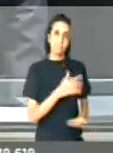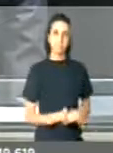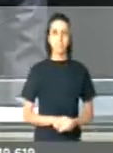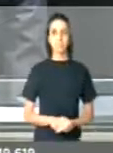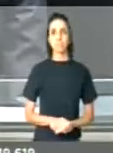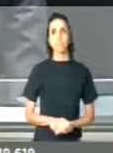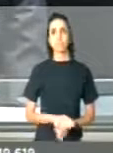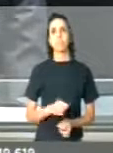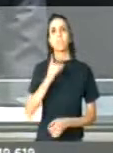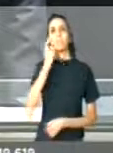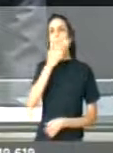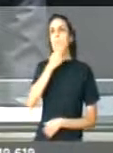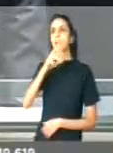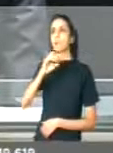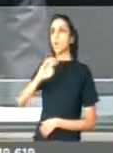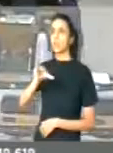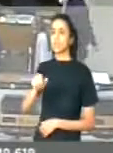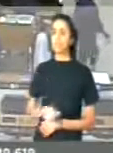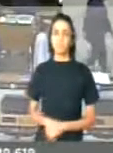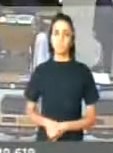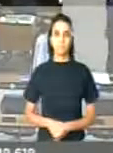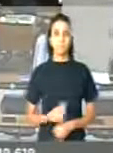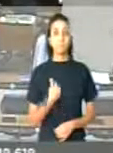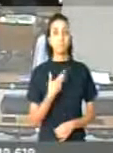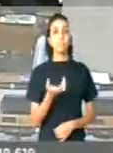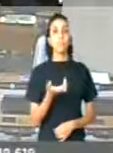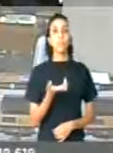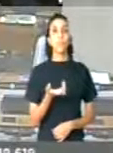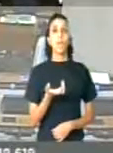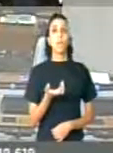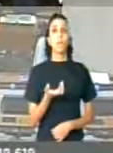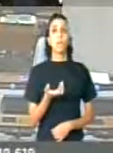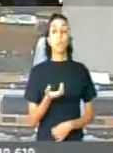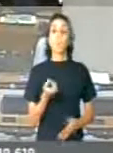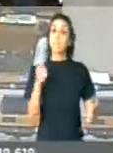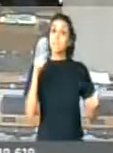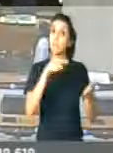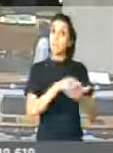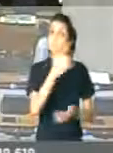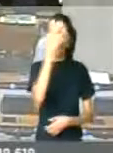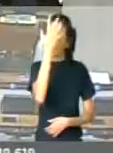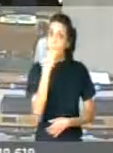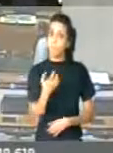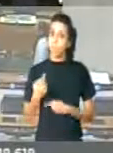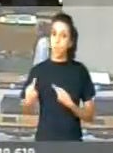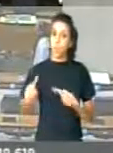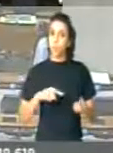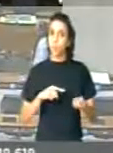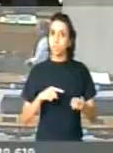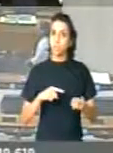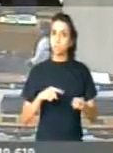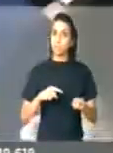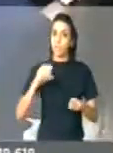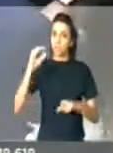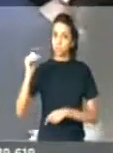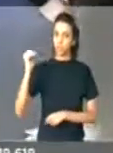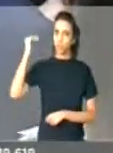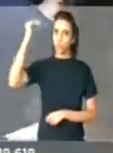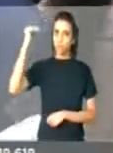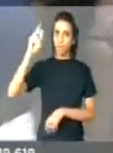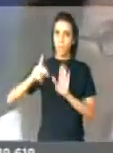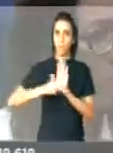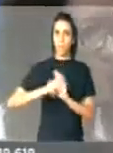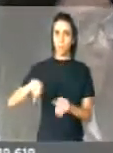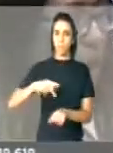Deputado Rocha Senhor presidente, quero aqui fazer uma grave denúncia de violação da soberania brasileira fato que